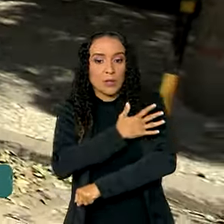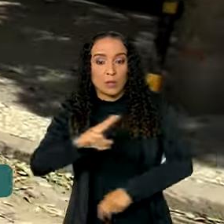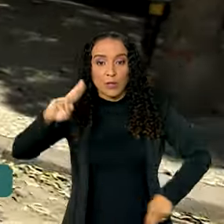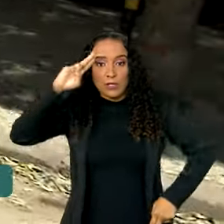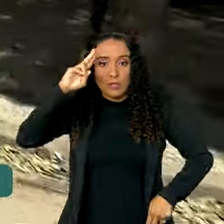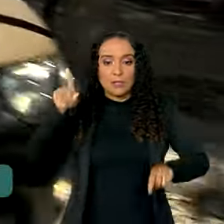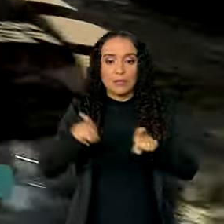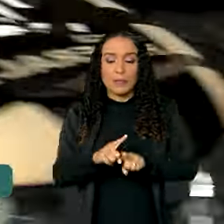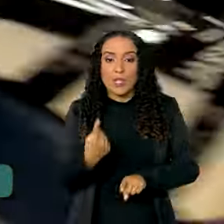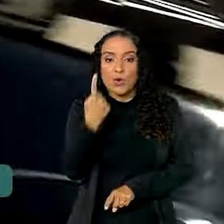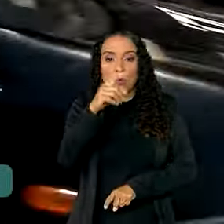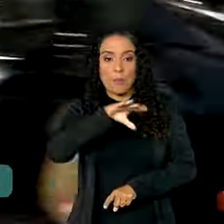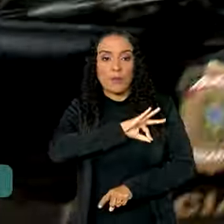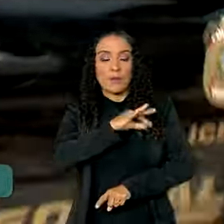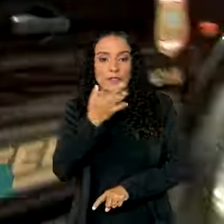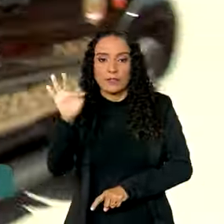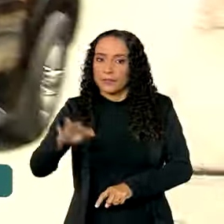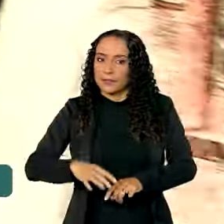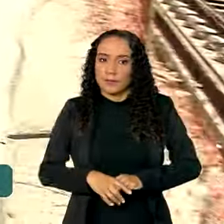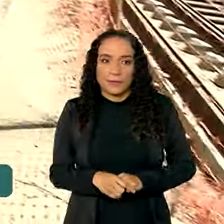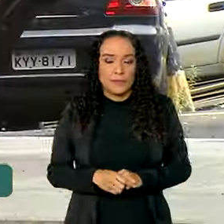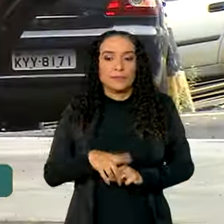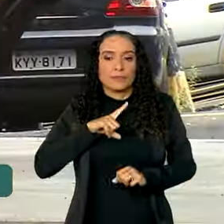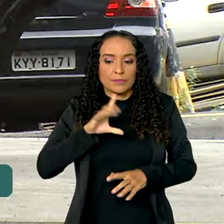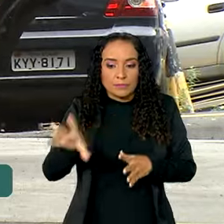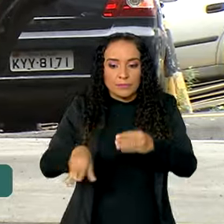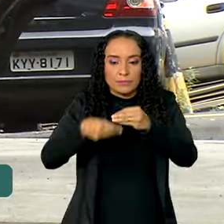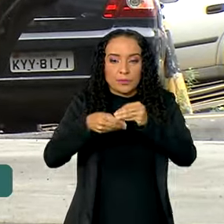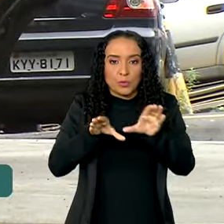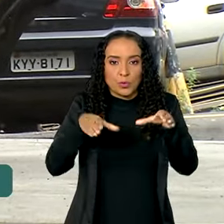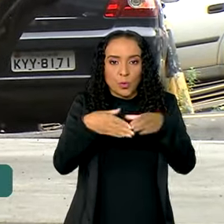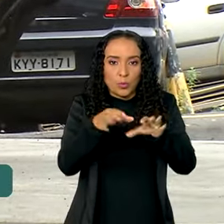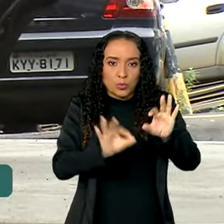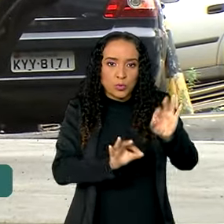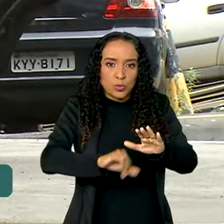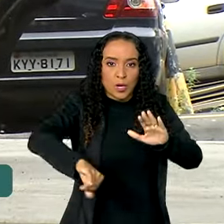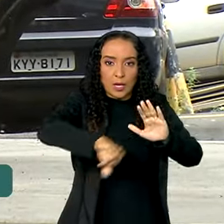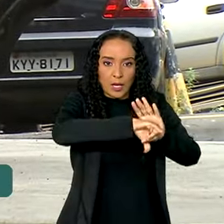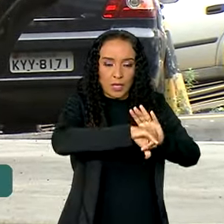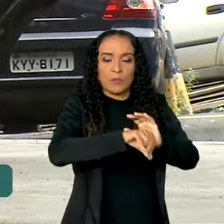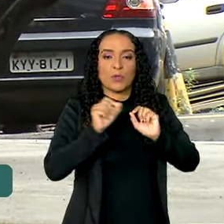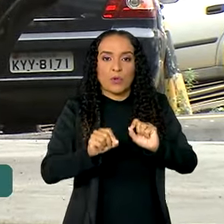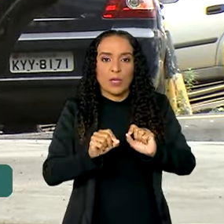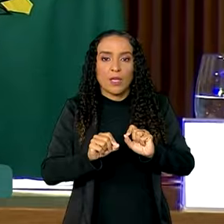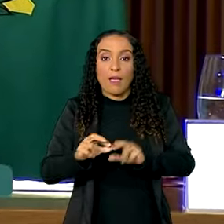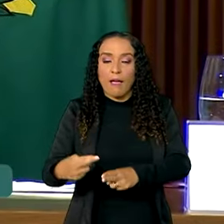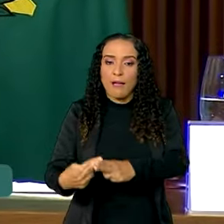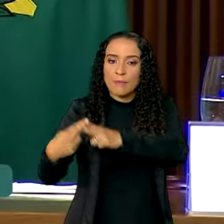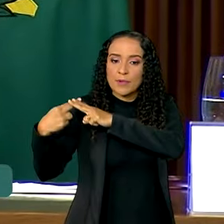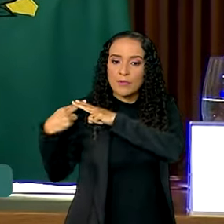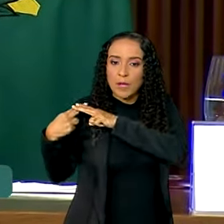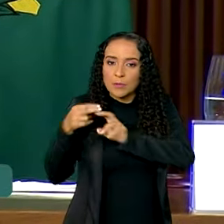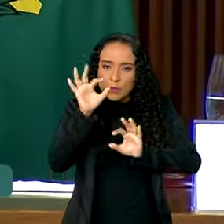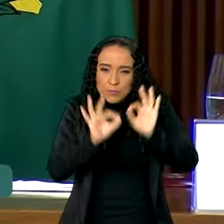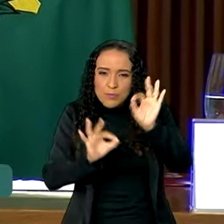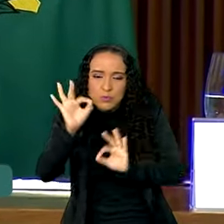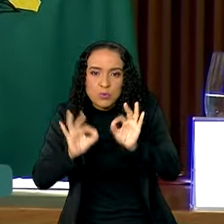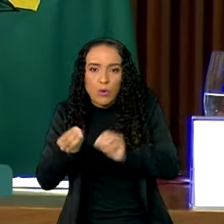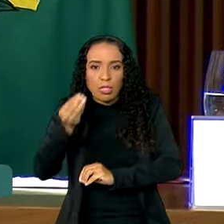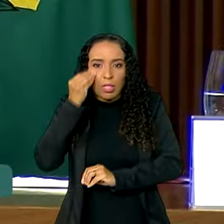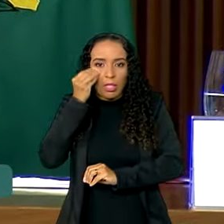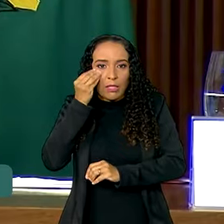Exército e um policial federal, que seriam integrantes de uma organização criminosa responsável por planejar